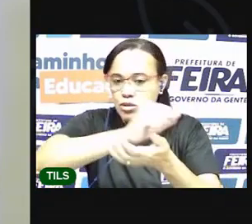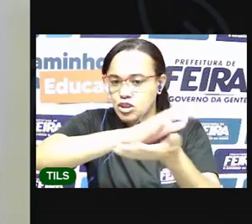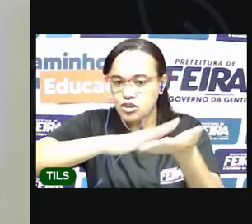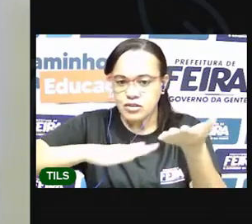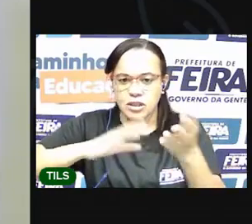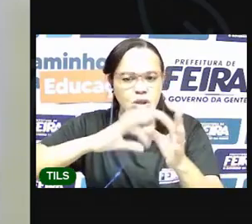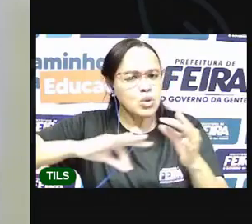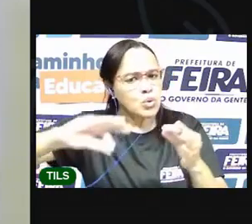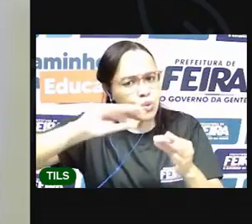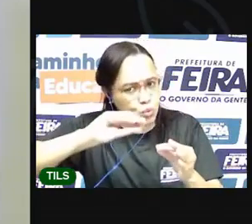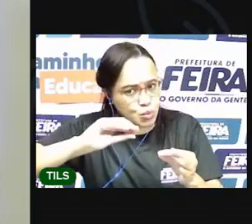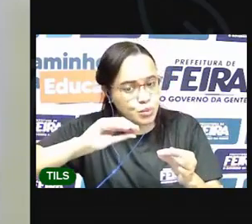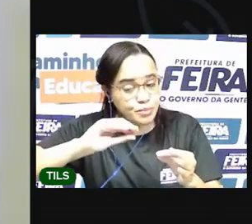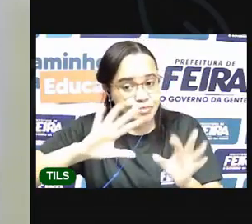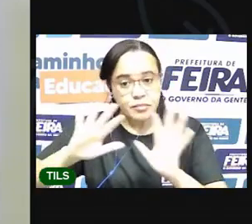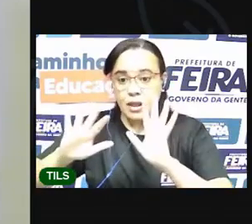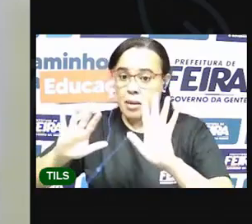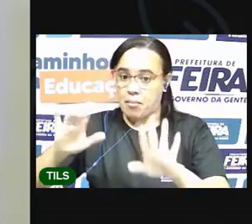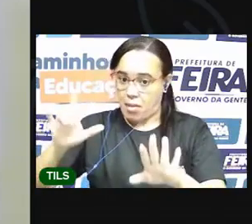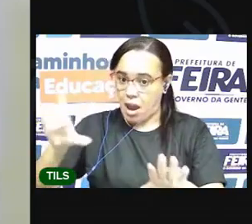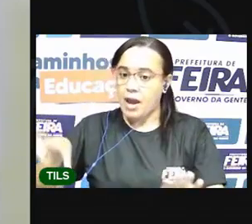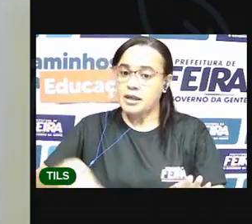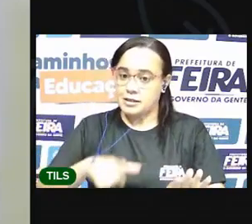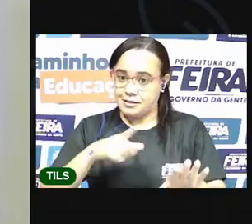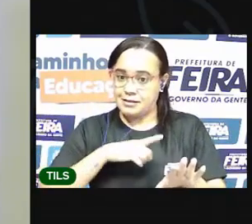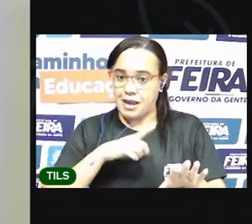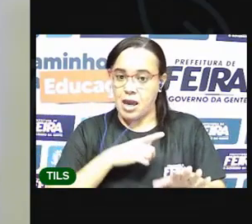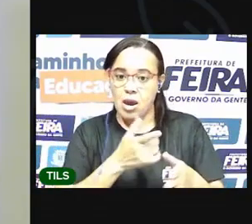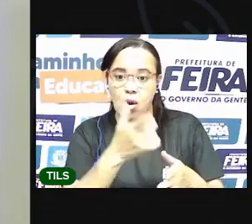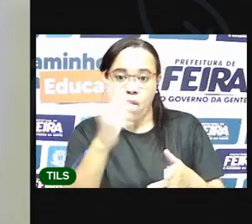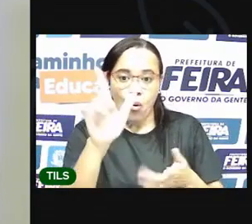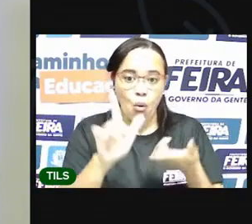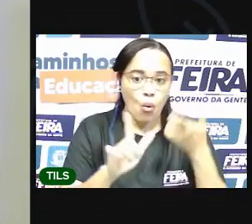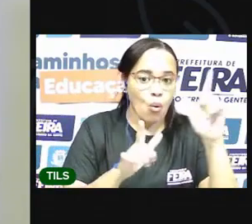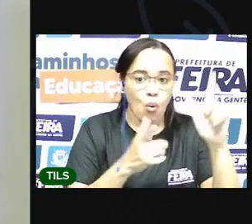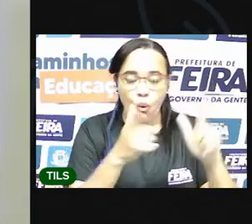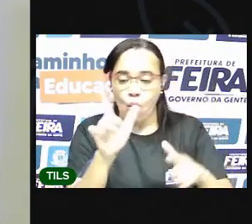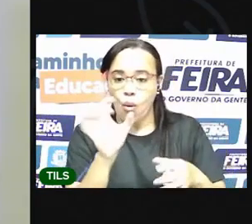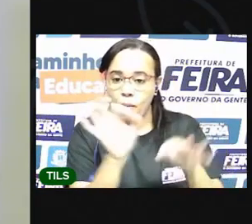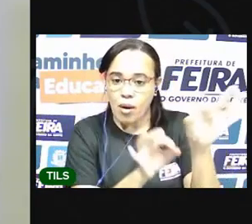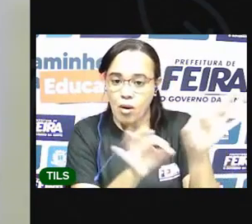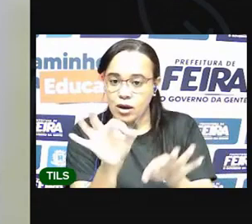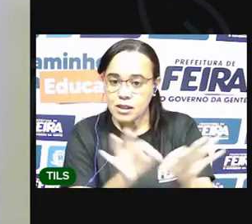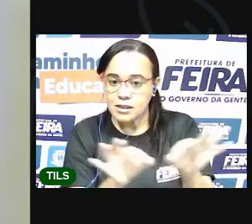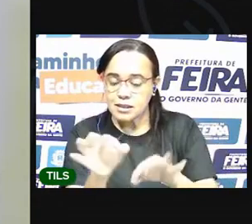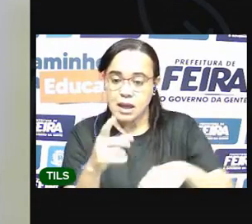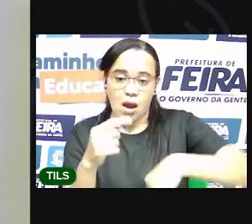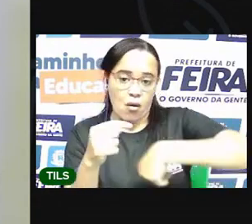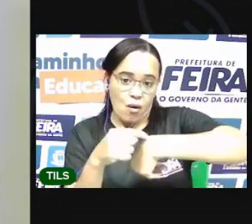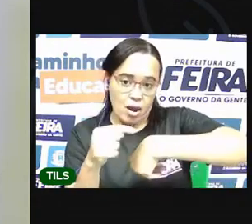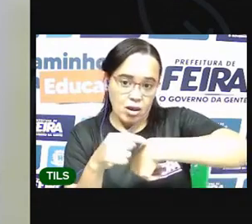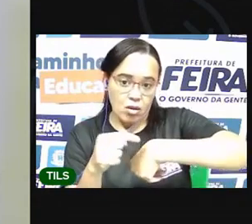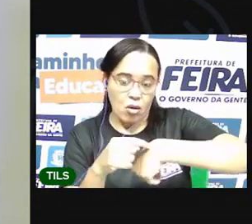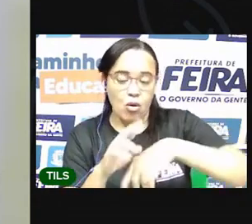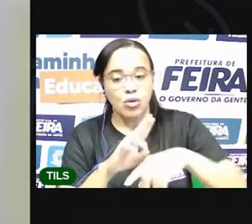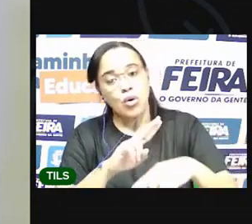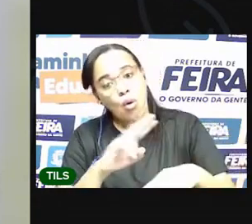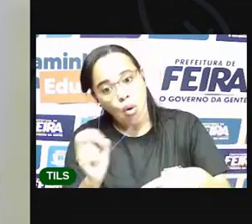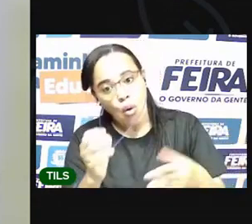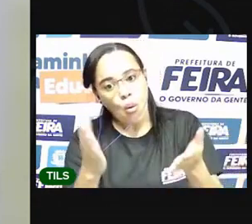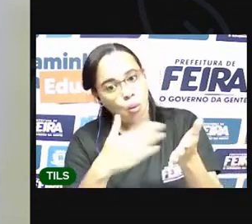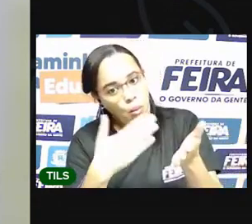viu Que tem outras maneiras De se organizar o tempo Com uma agenda Com um relógio Que a gente usa pra marcar a hora